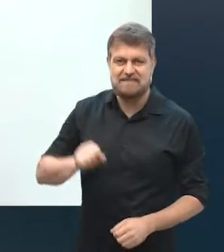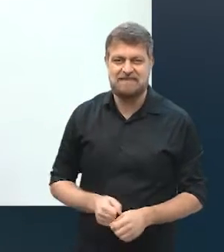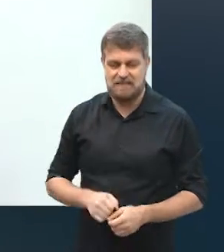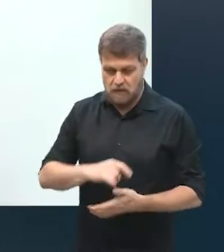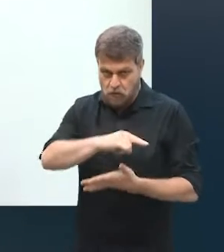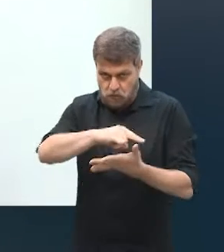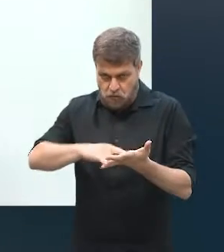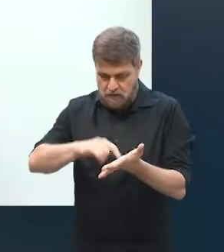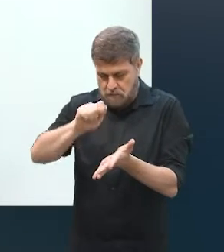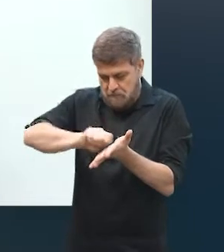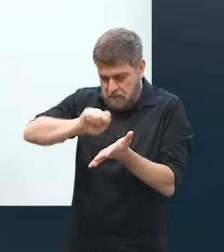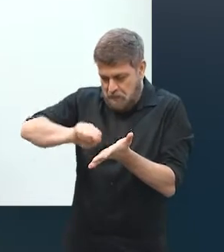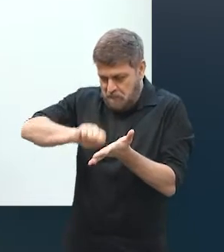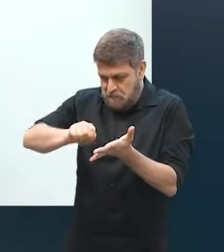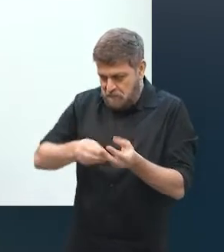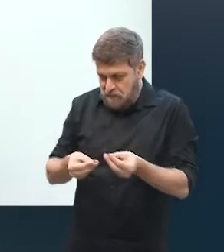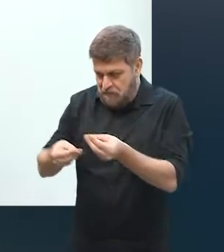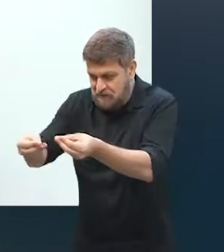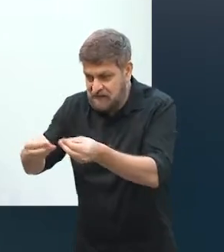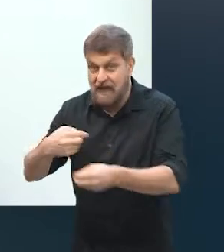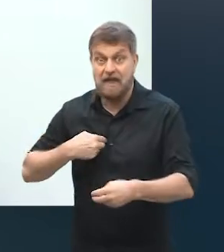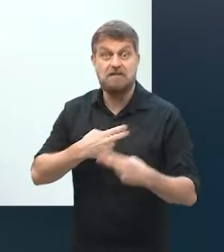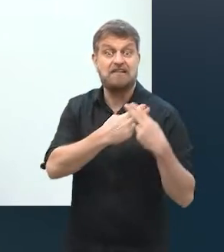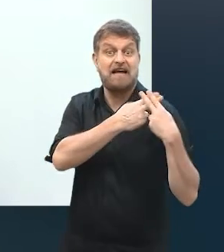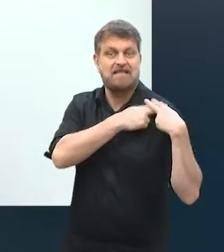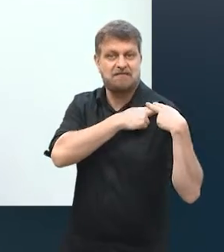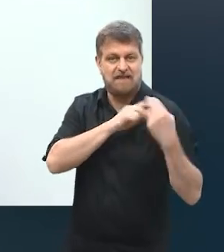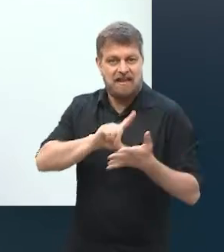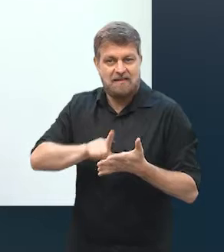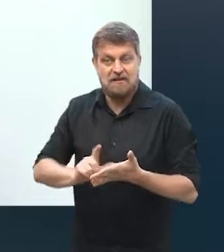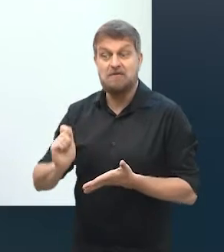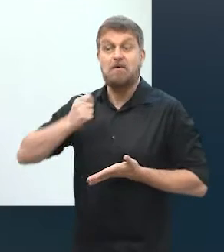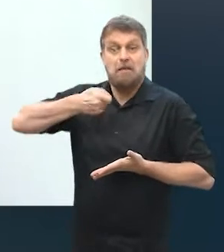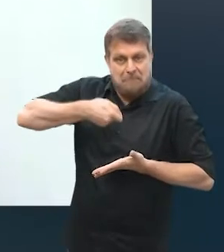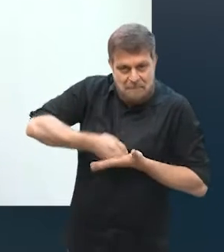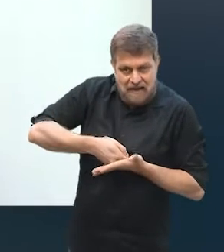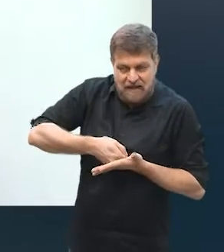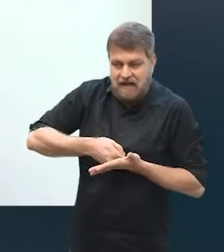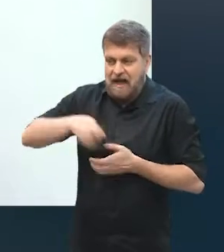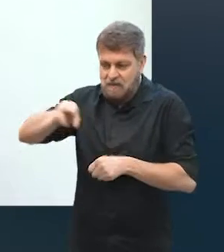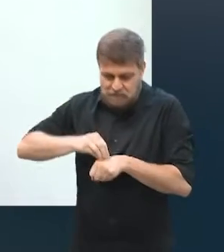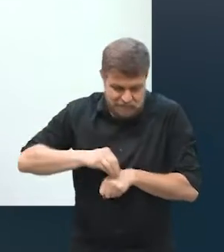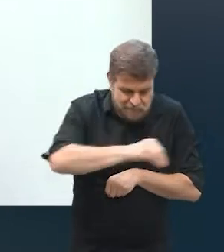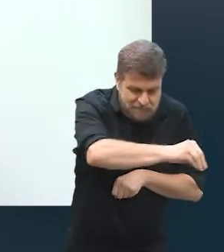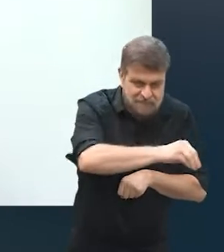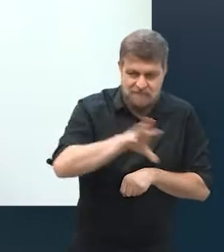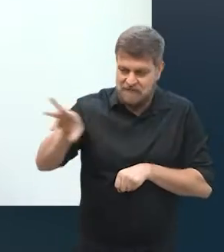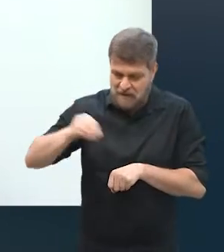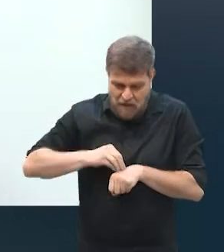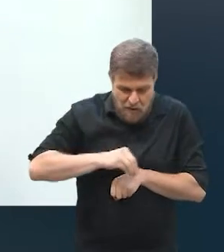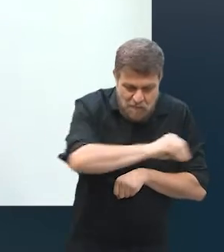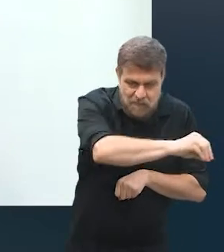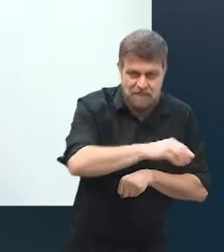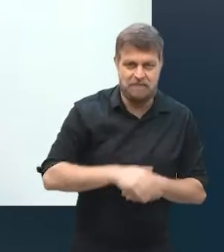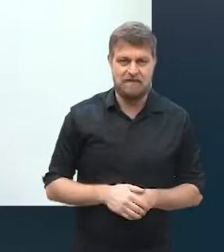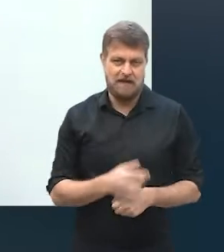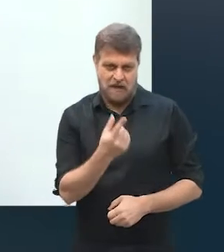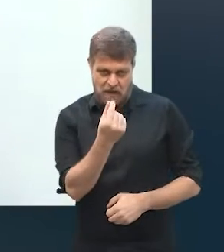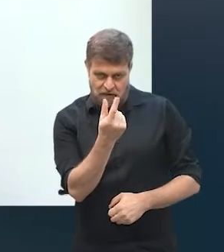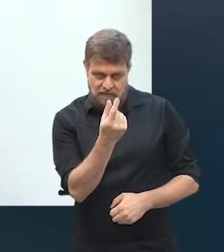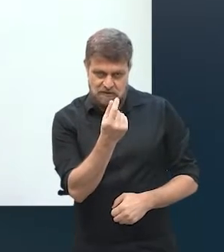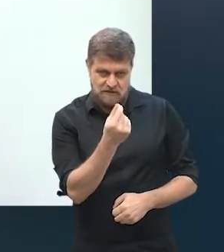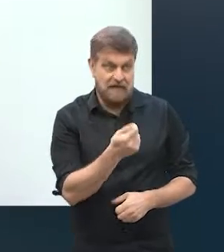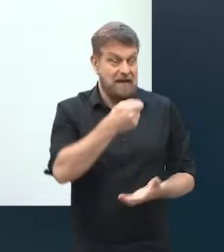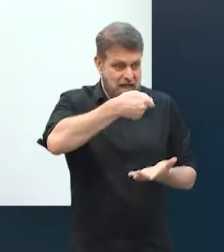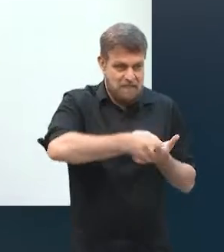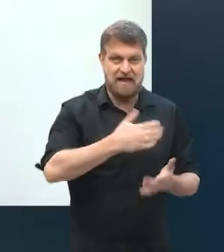promissórias, tudo, e eu ficava com a responsabilidade de receber dessas pessoas. Então, ela preferiu que eu virasse uma revendedora, ganhava uma comissão